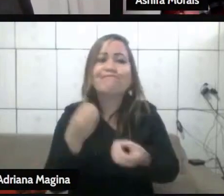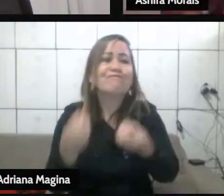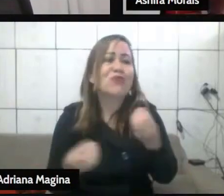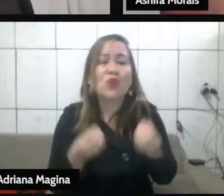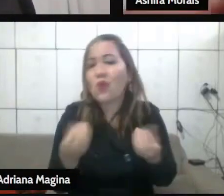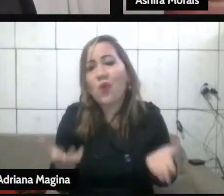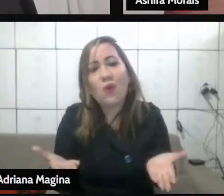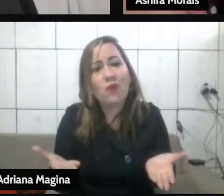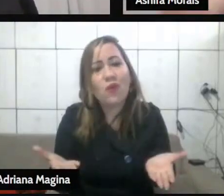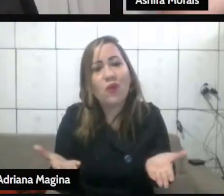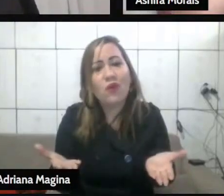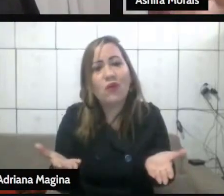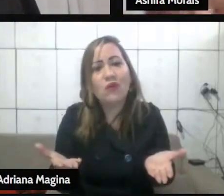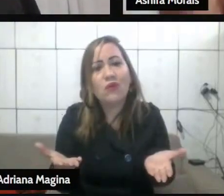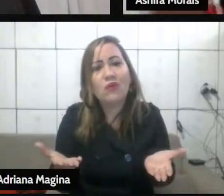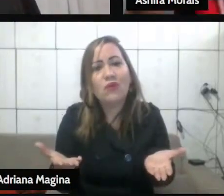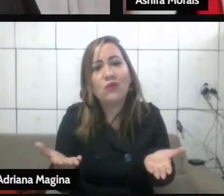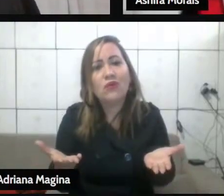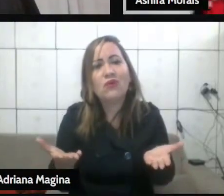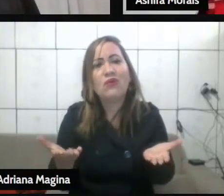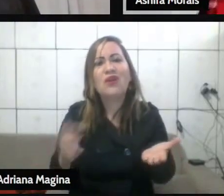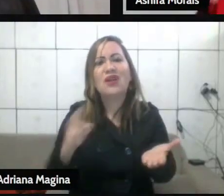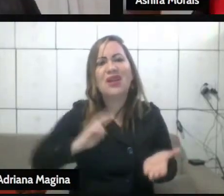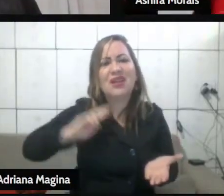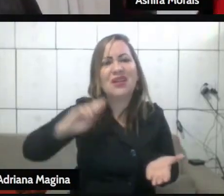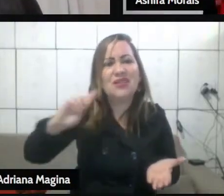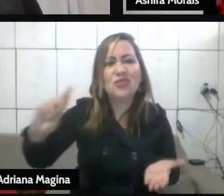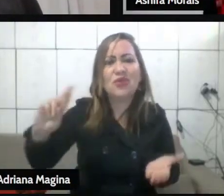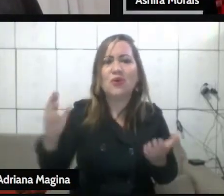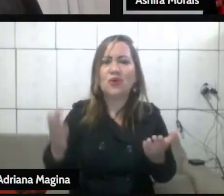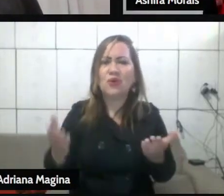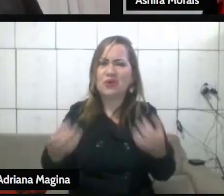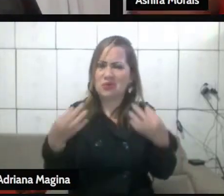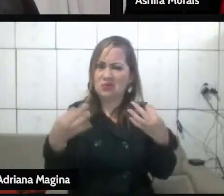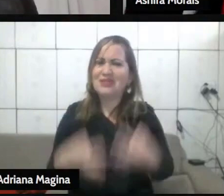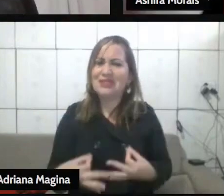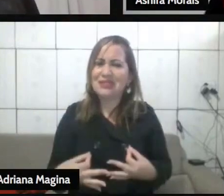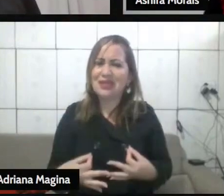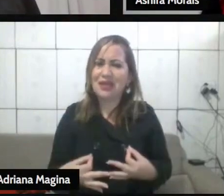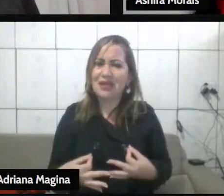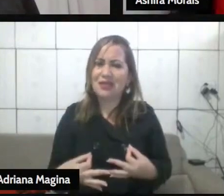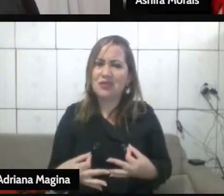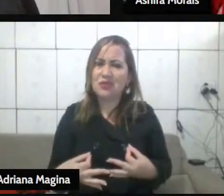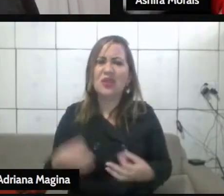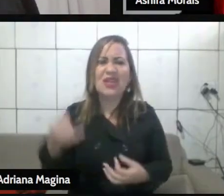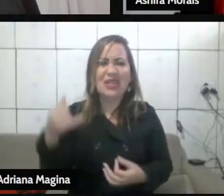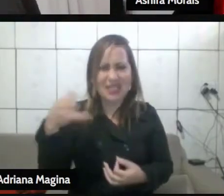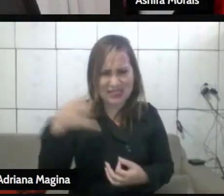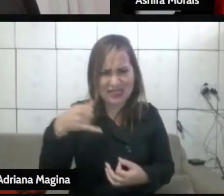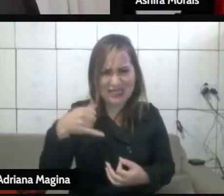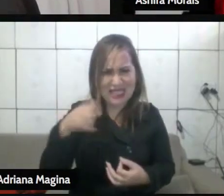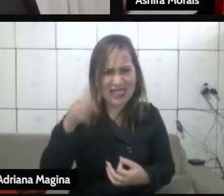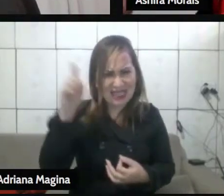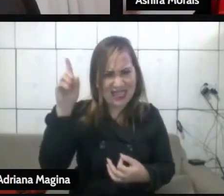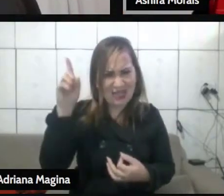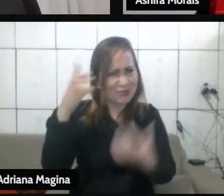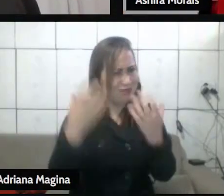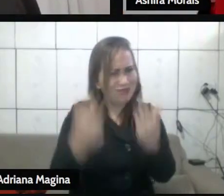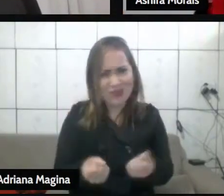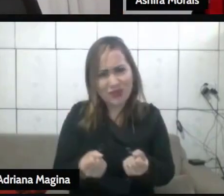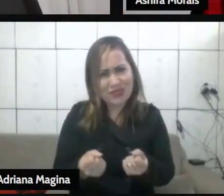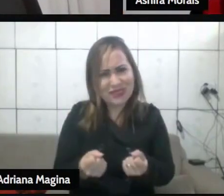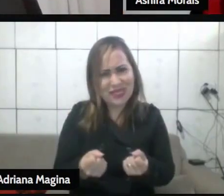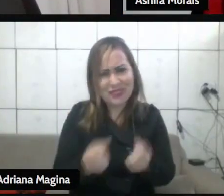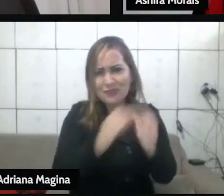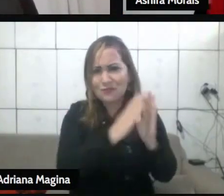porventura o pietismo religioso estiver certo, e se sim, Deus condenar lá no final os